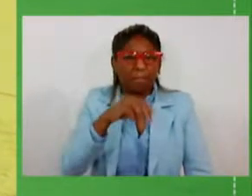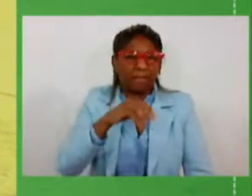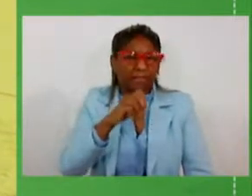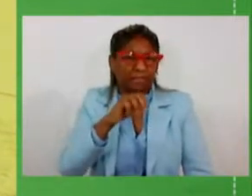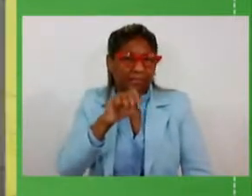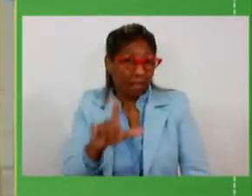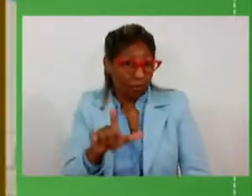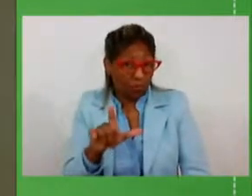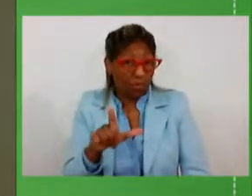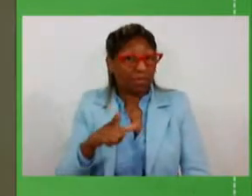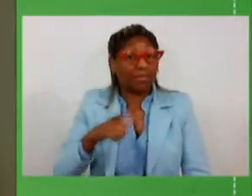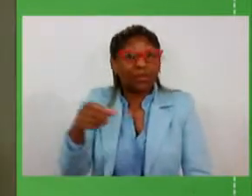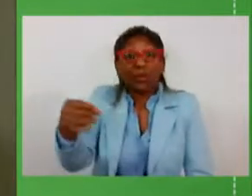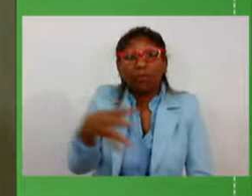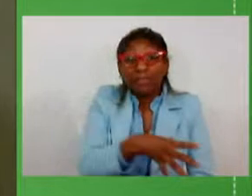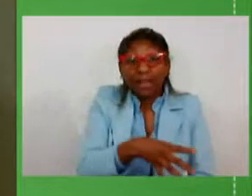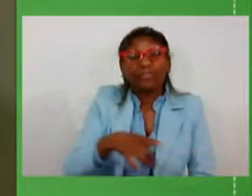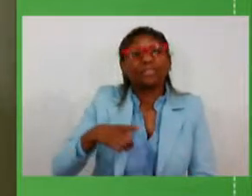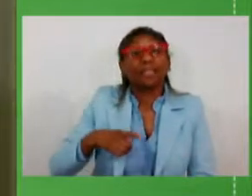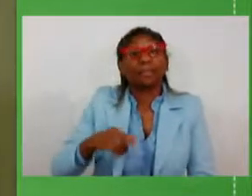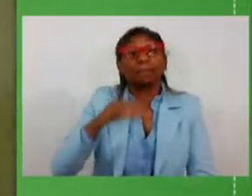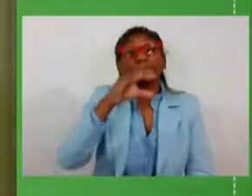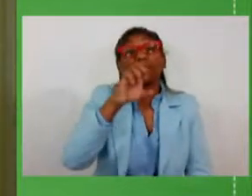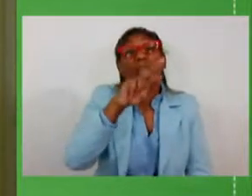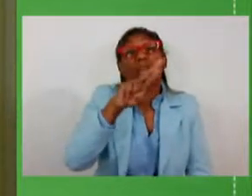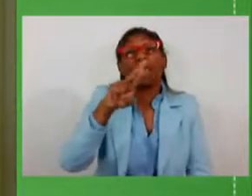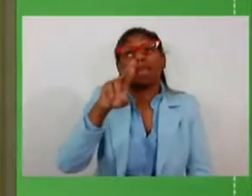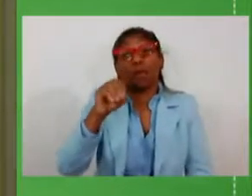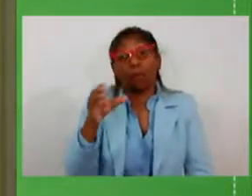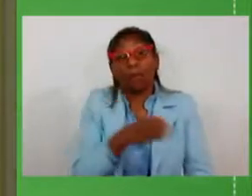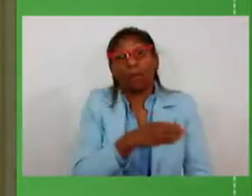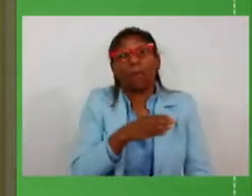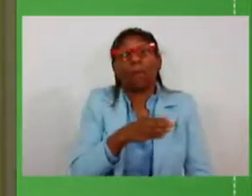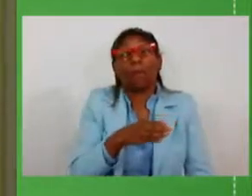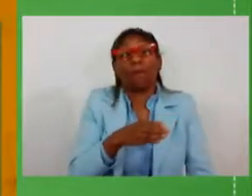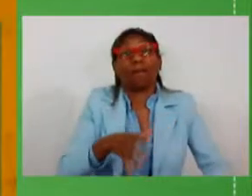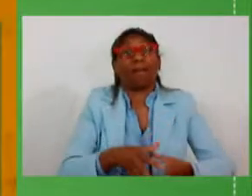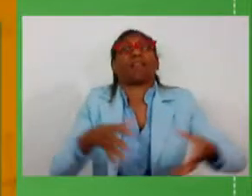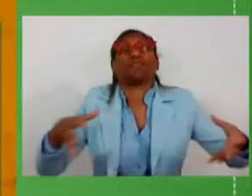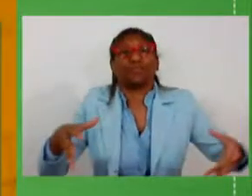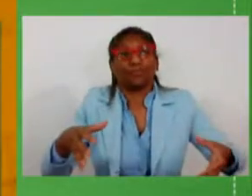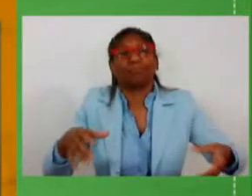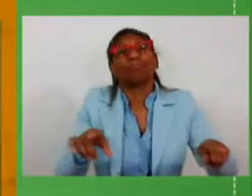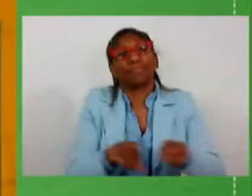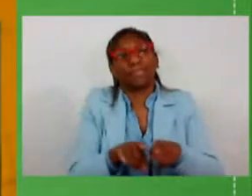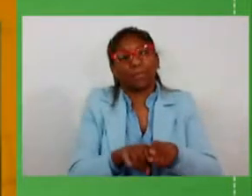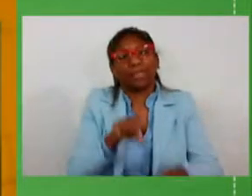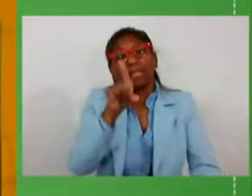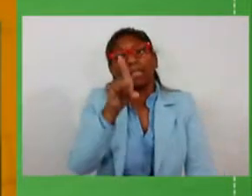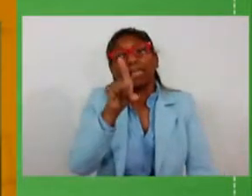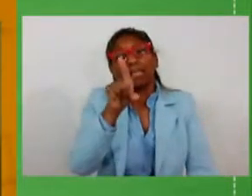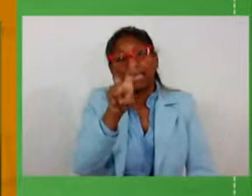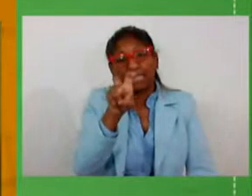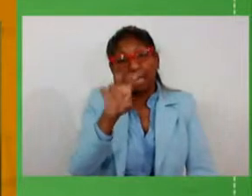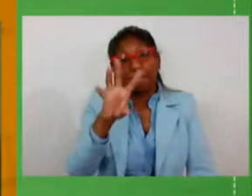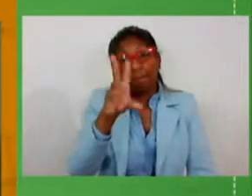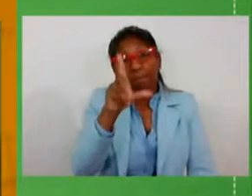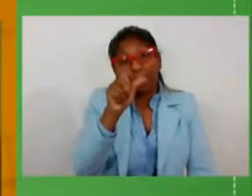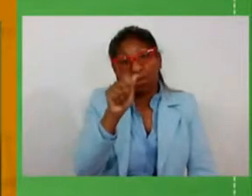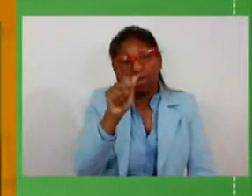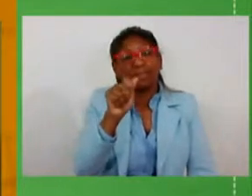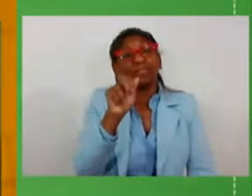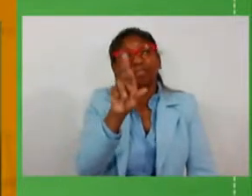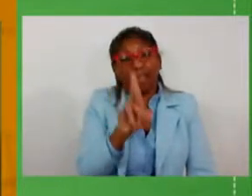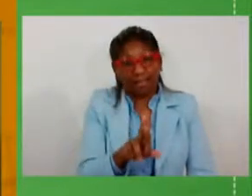que é Serro Grande do Sul que também estará incluída com 15 milhões de reais em Serro Grande do Sul